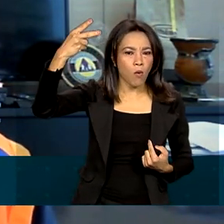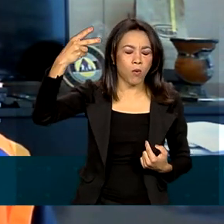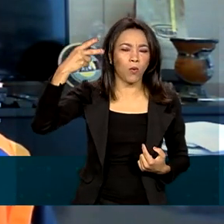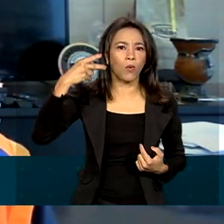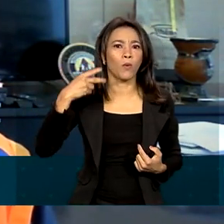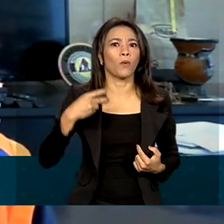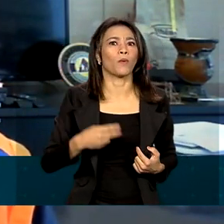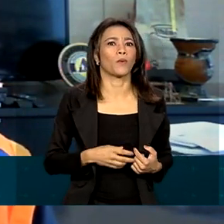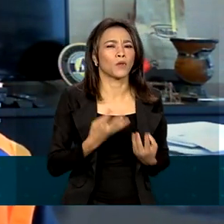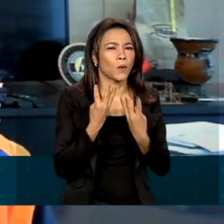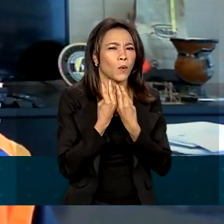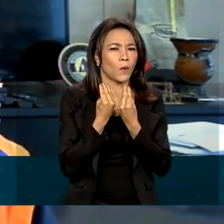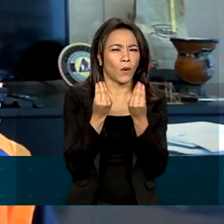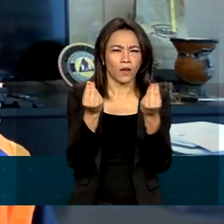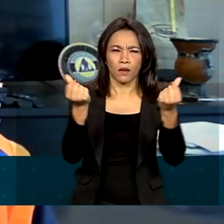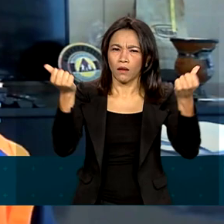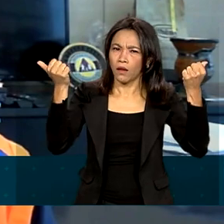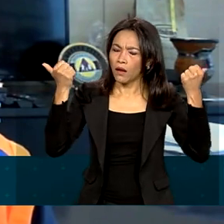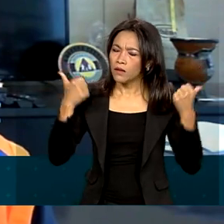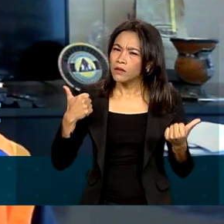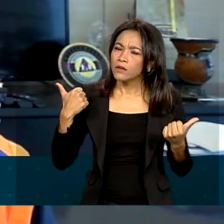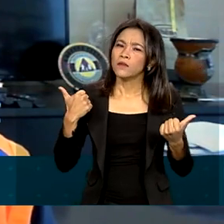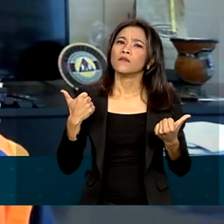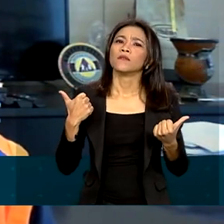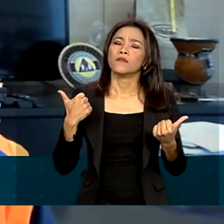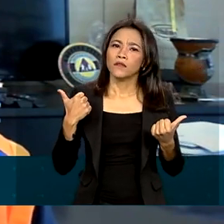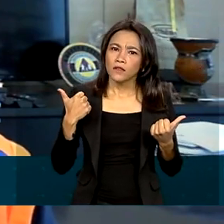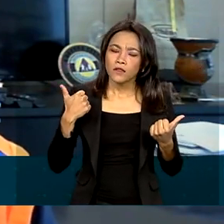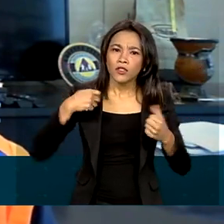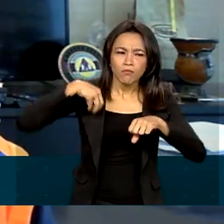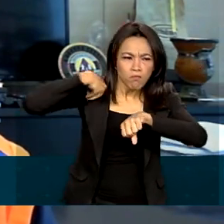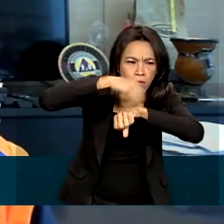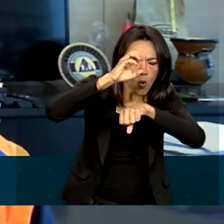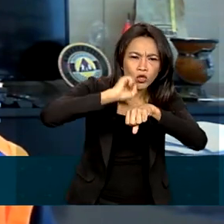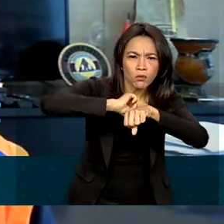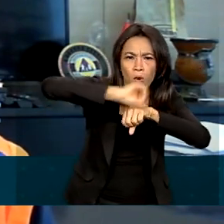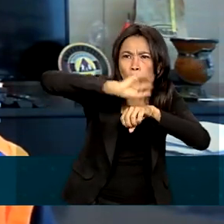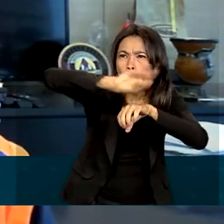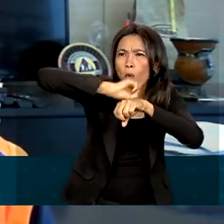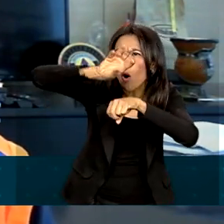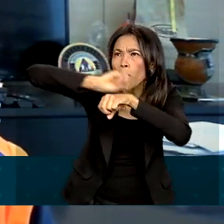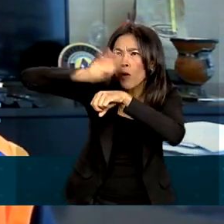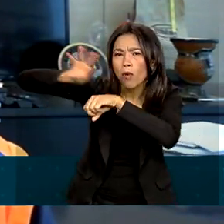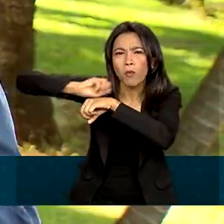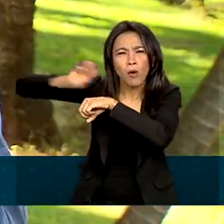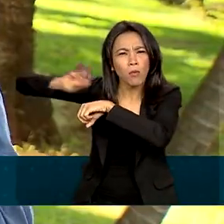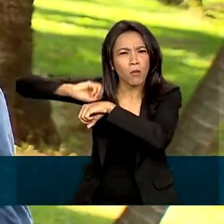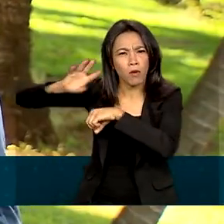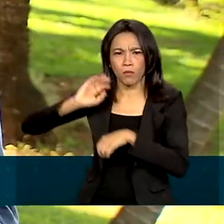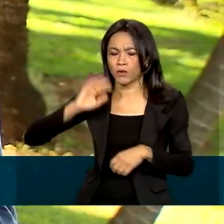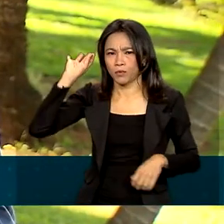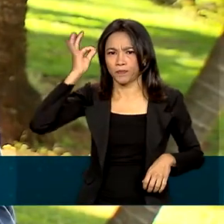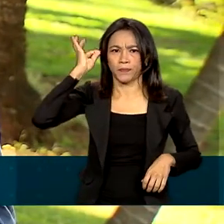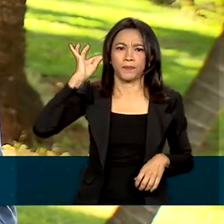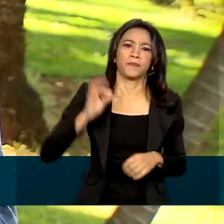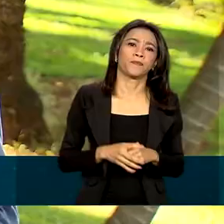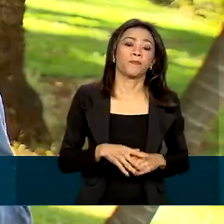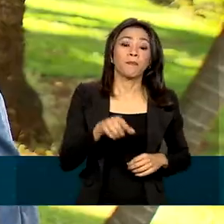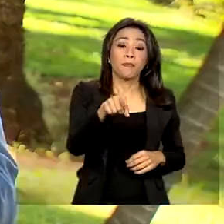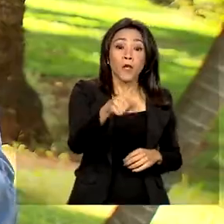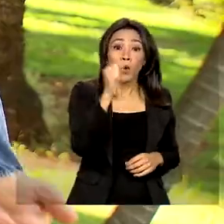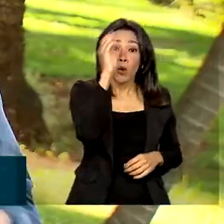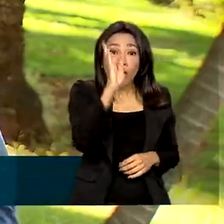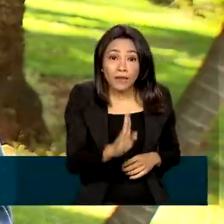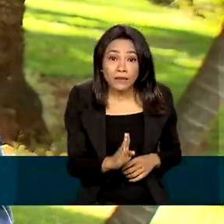qualidade e de cobertura dessas alertas muito maior. O Brasil é um país